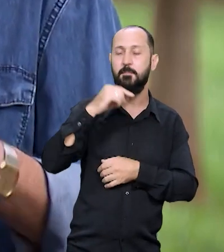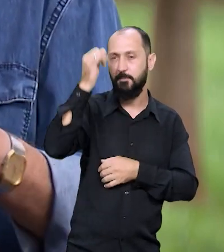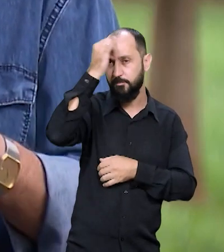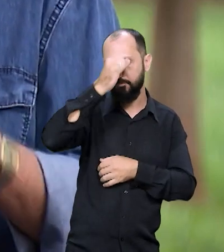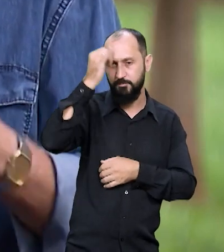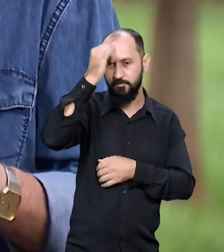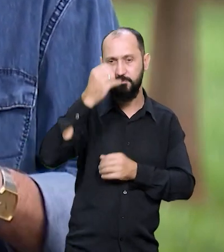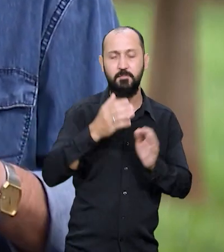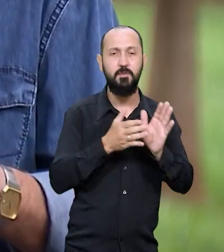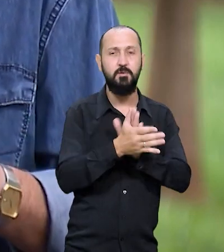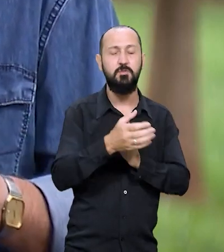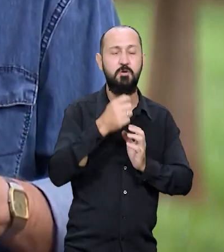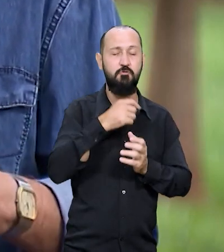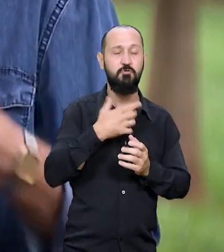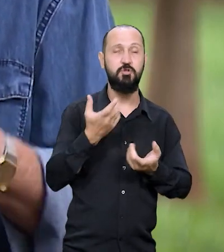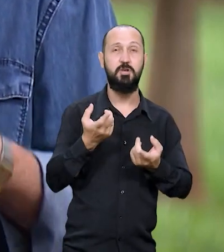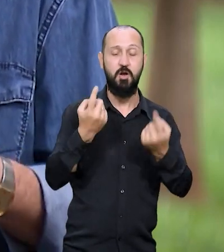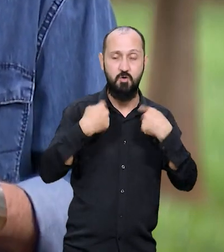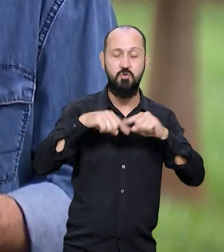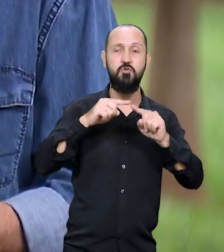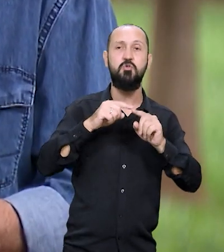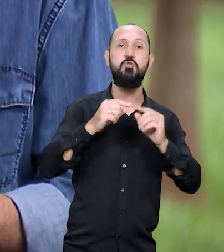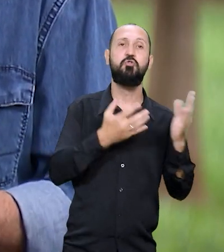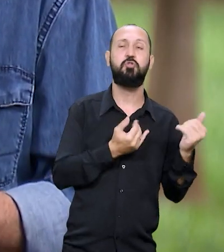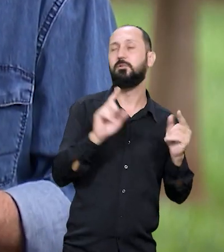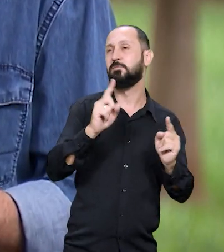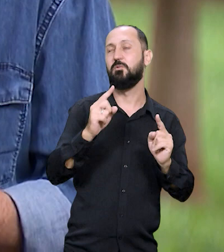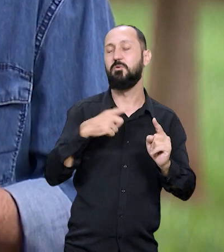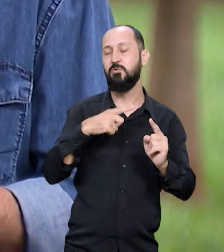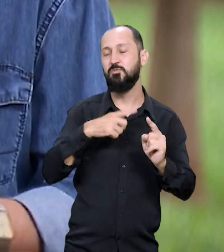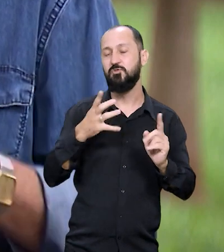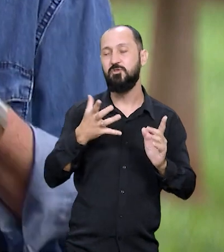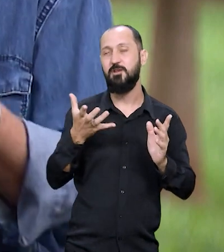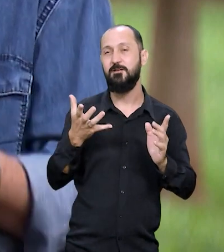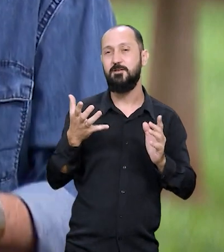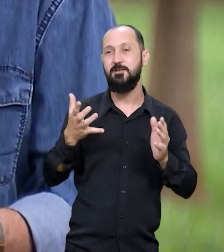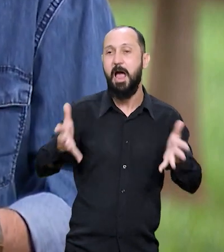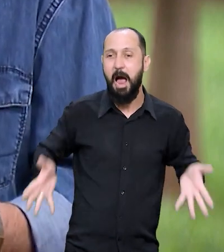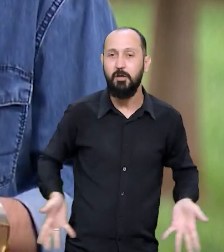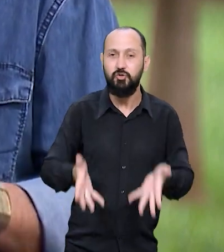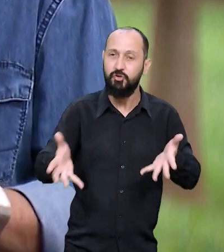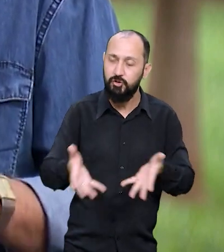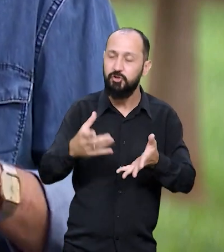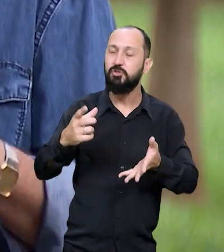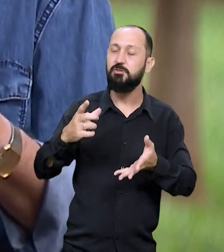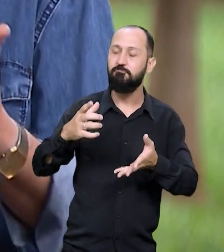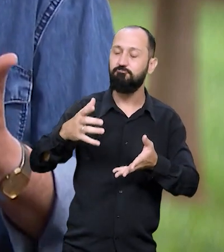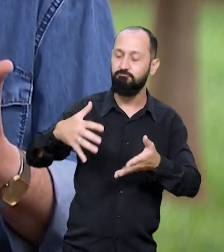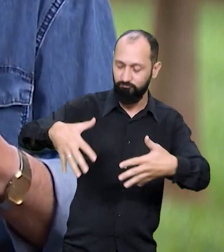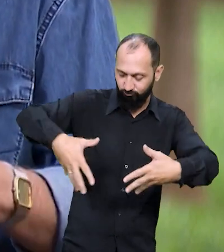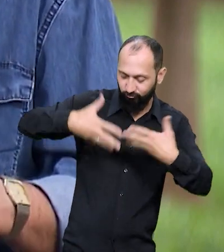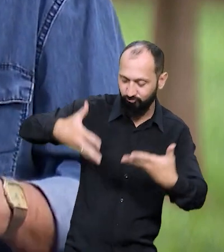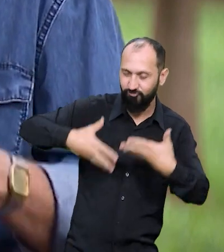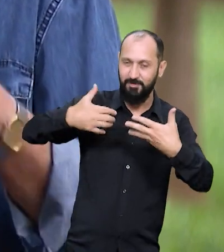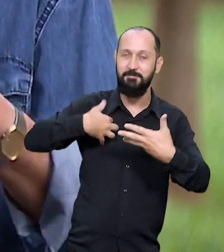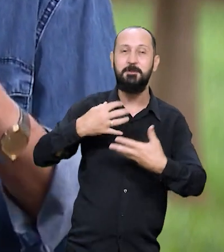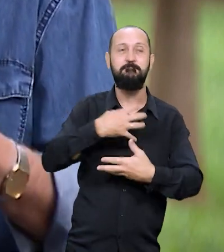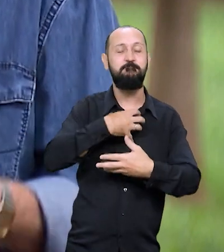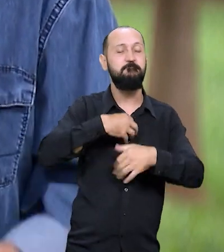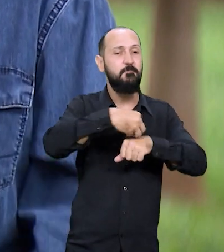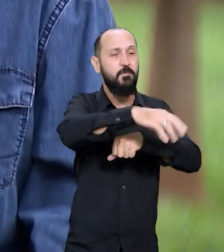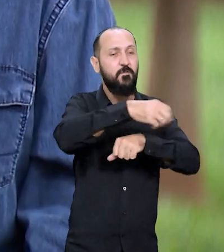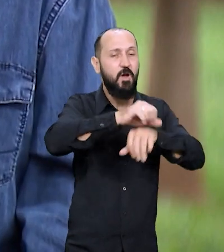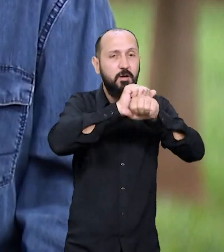saio rejuvenescido. Não. Eu saio estimulado a transmitir, a informar e a